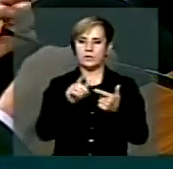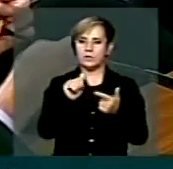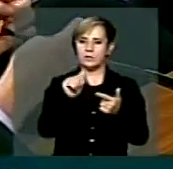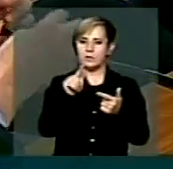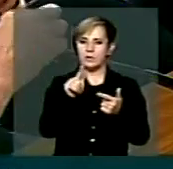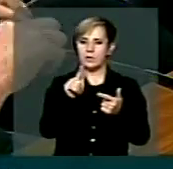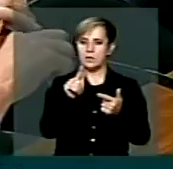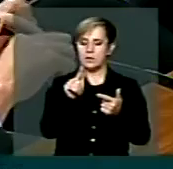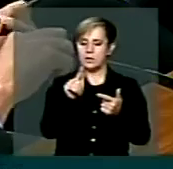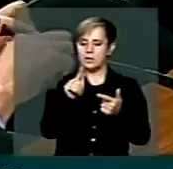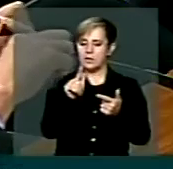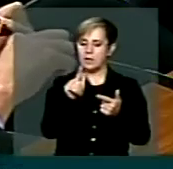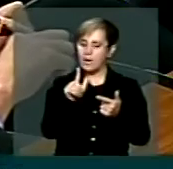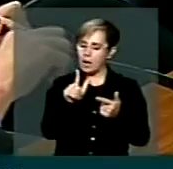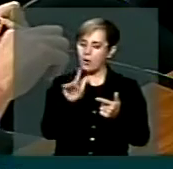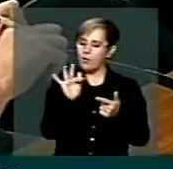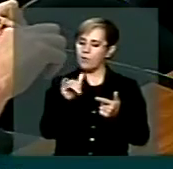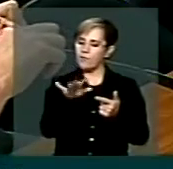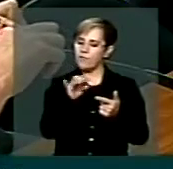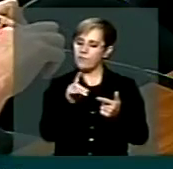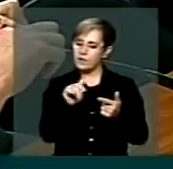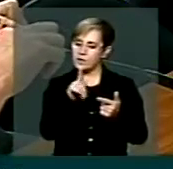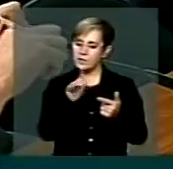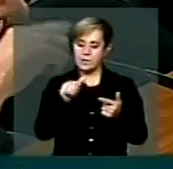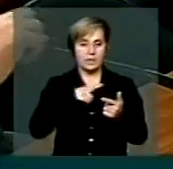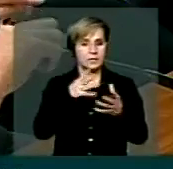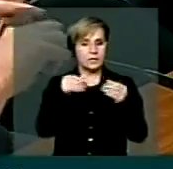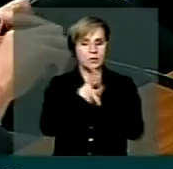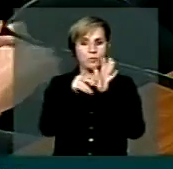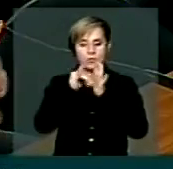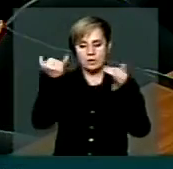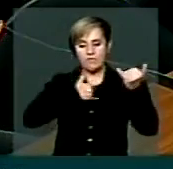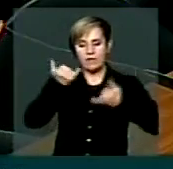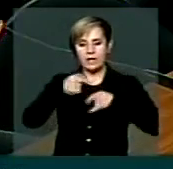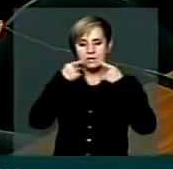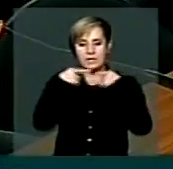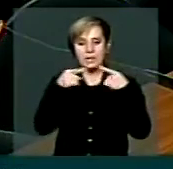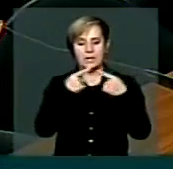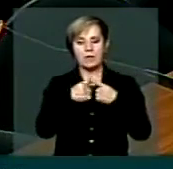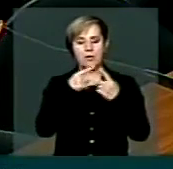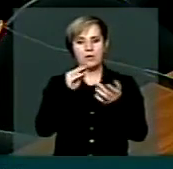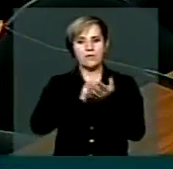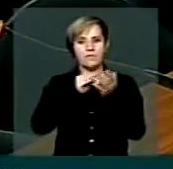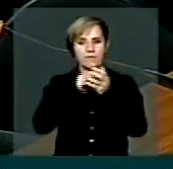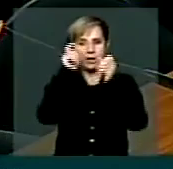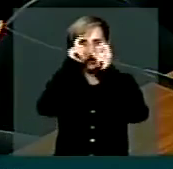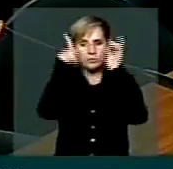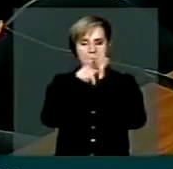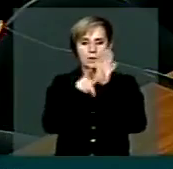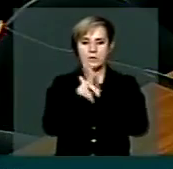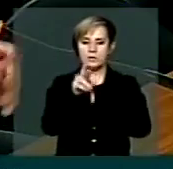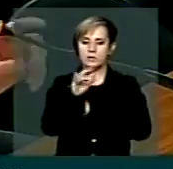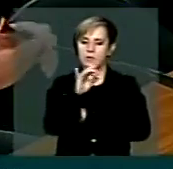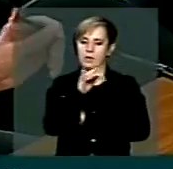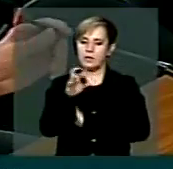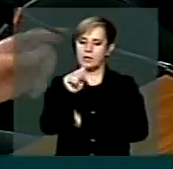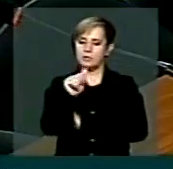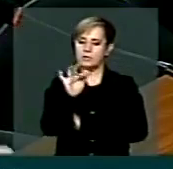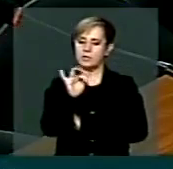e eu tenho recebido muita reclamação também por esta desatenção por parte da Receita Federal.